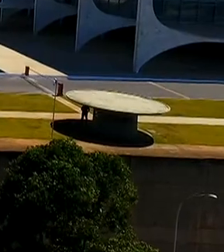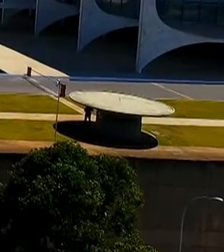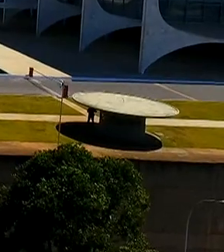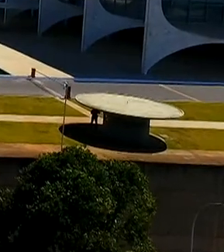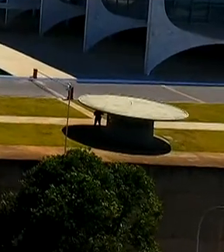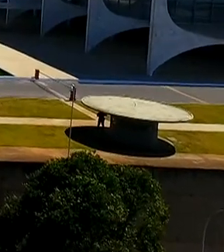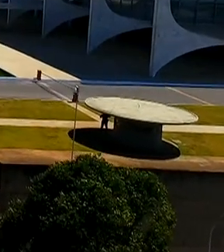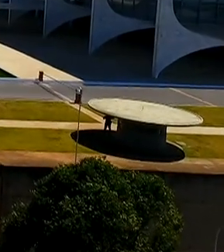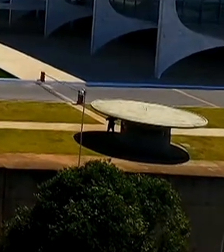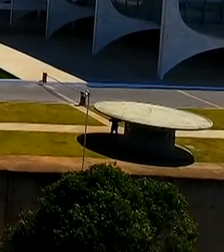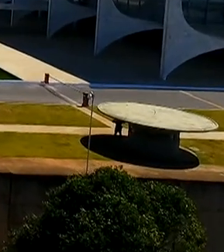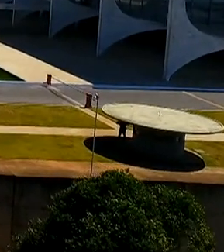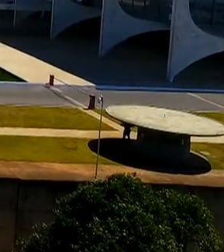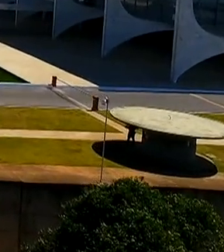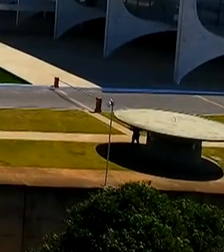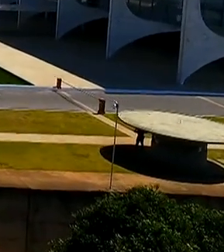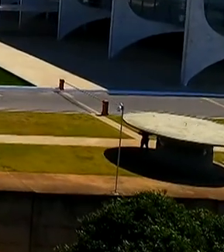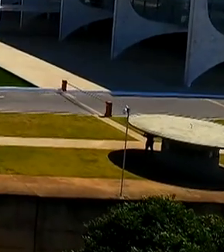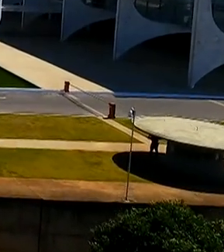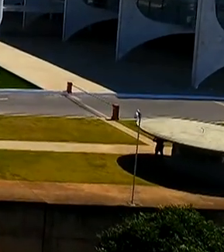Legenda Legenda Zanotto